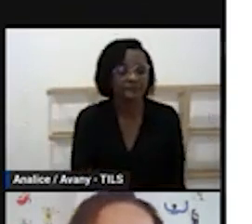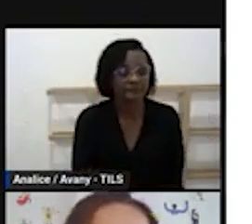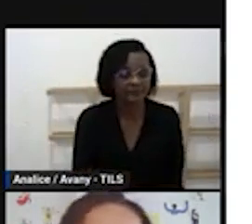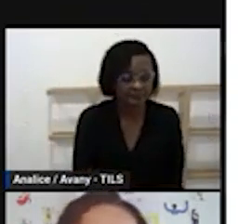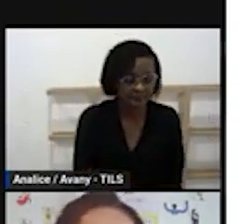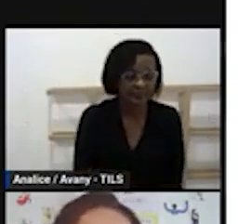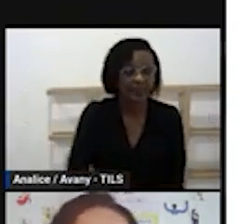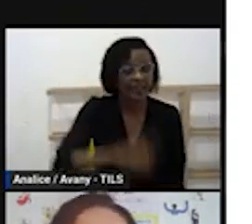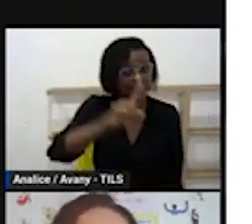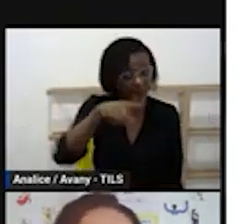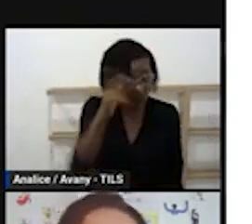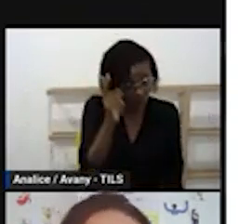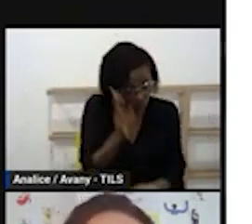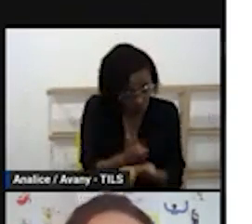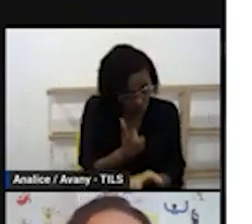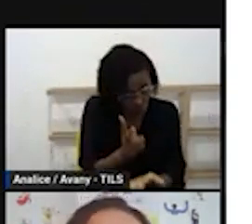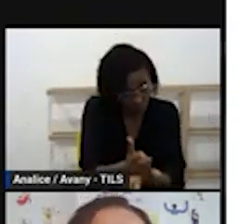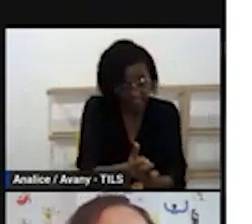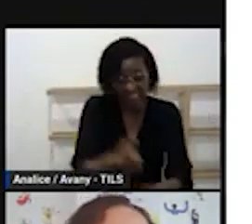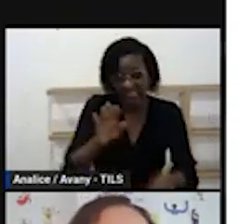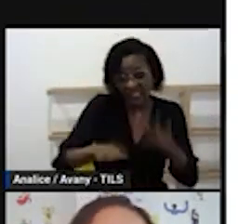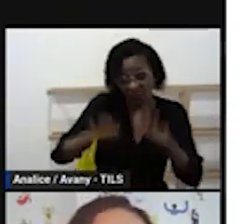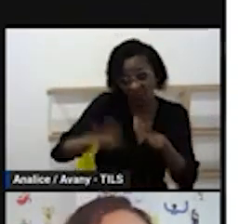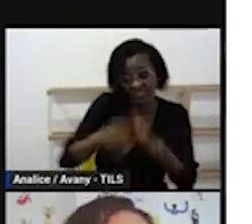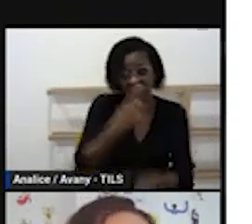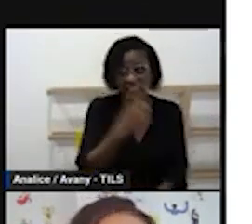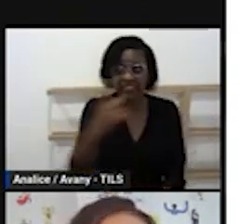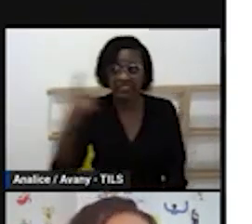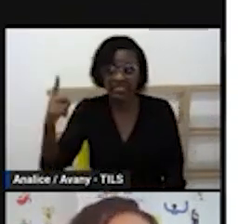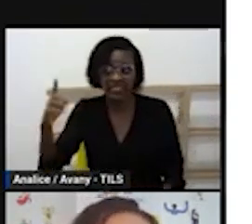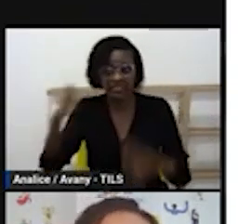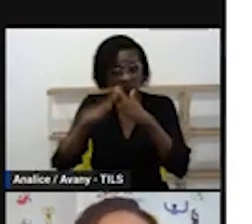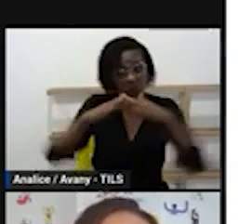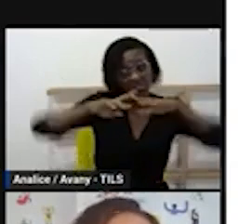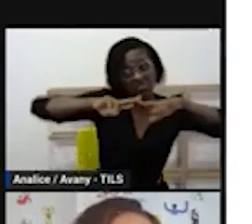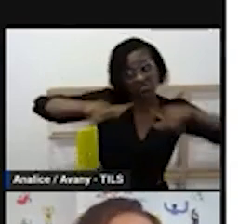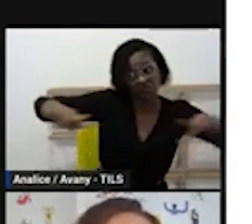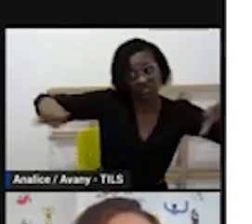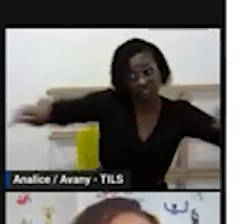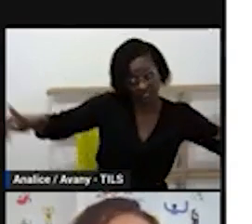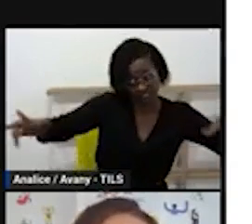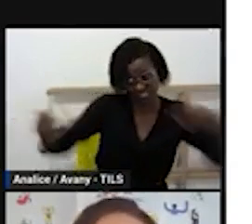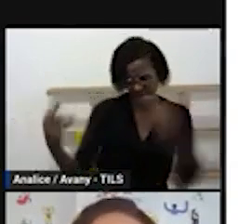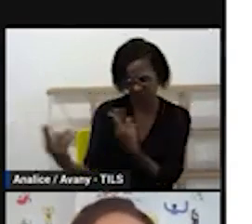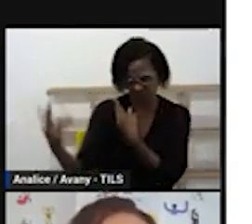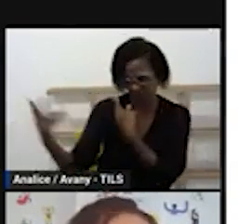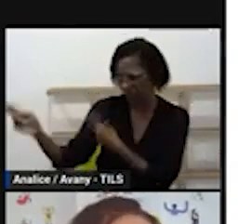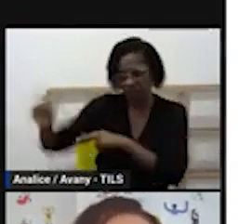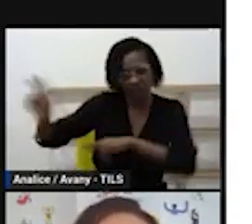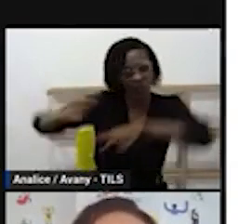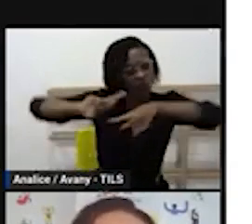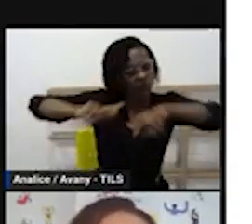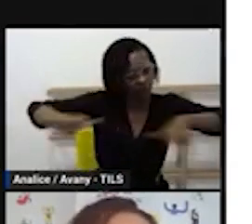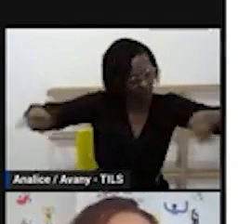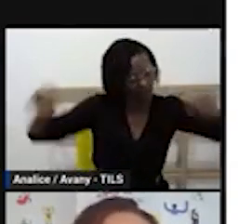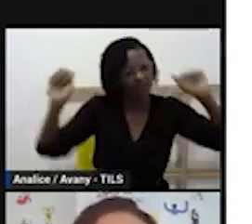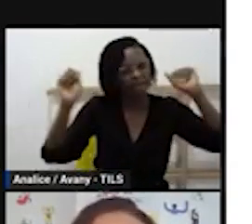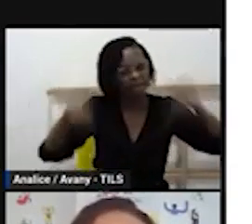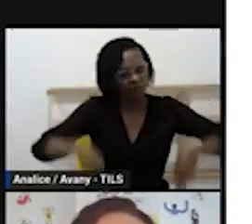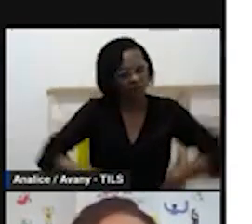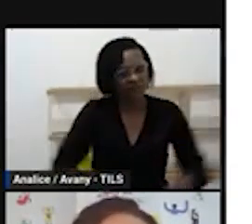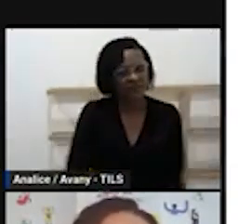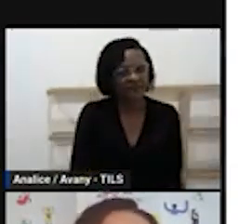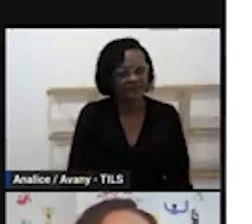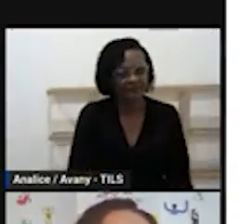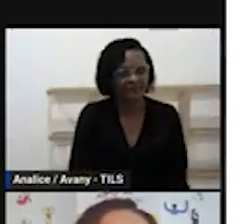particularidade de cada instituição não tem como a gente fazer uma rotina enviar pra vocês pra que vocês sigam o objetivo nosso